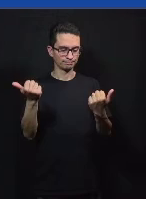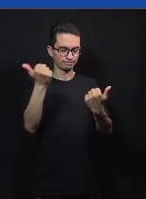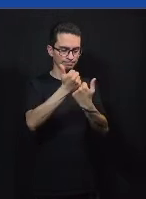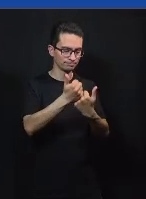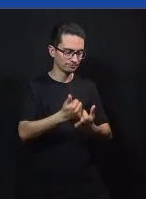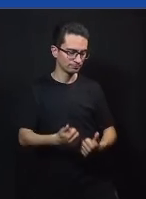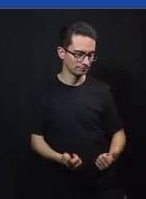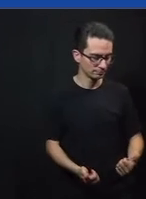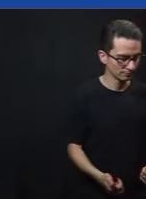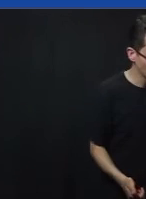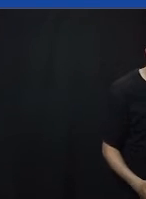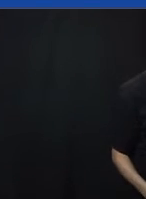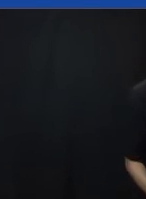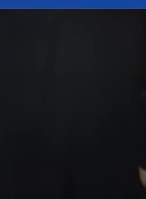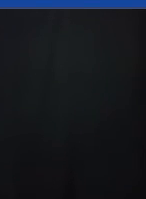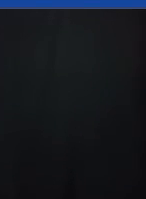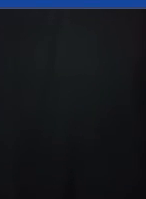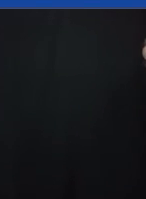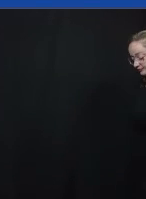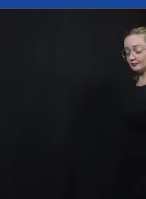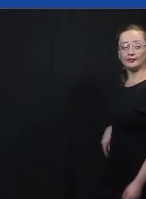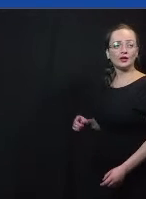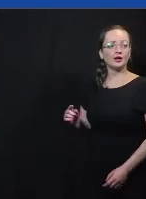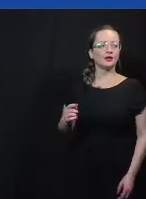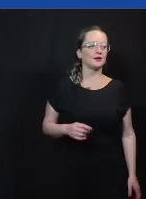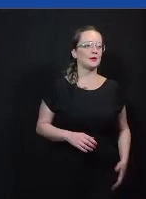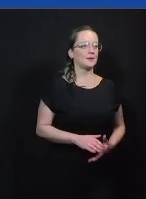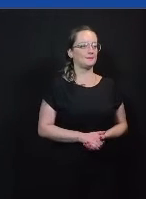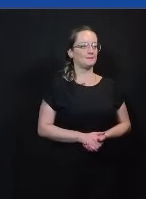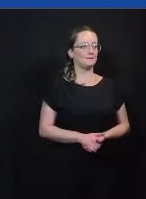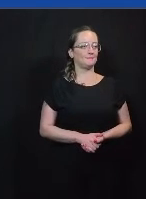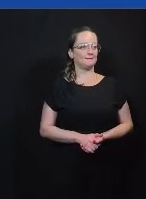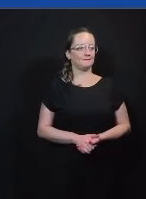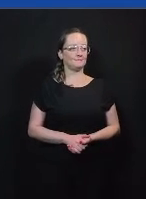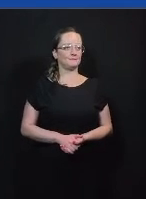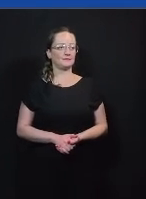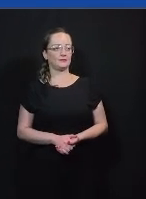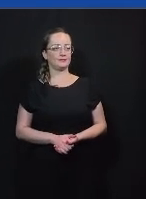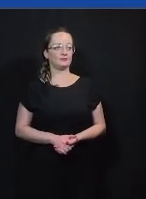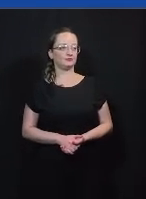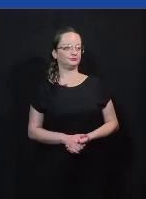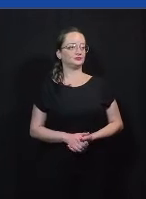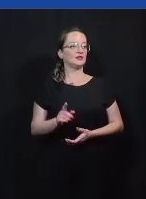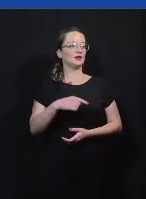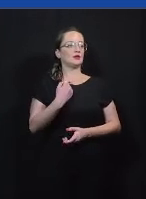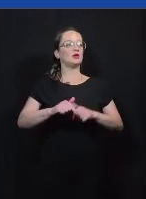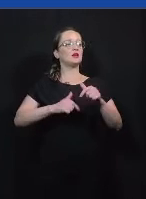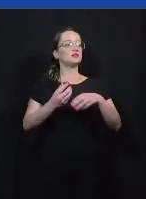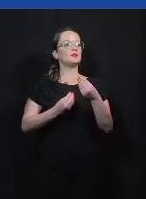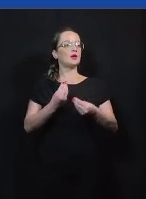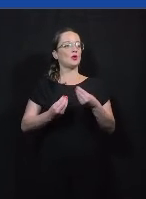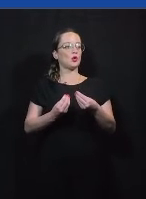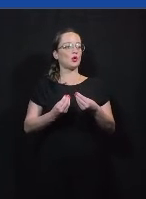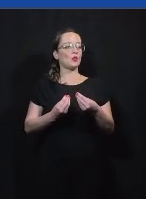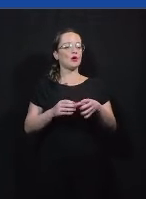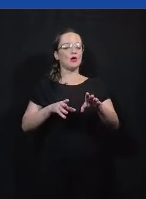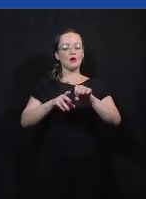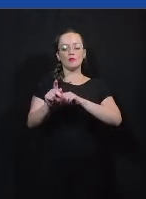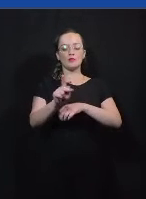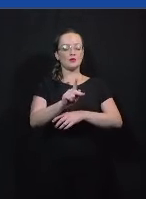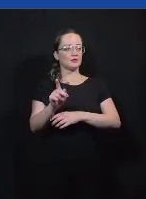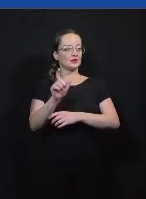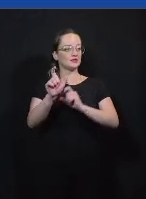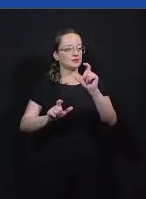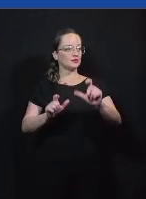como é que a gente trabalha? a gente trabalha através de formação de professores principalmente porque a gente de novo a gente quer que seja algo